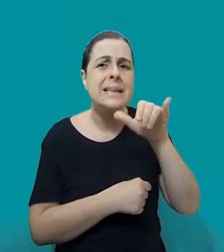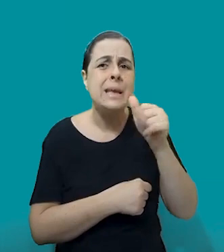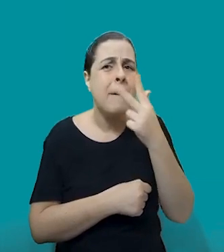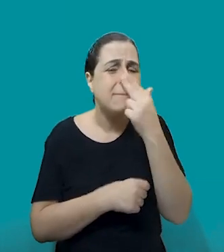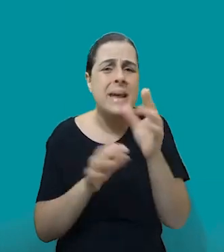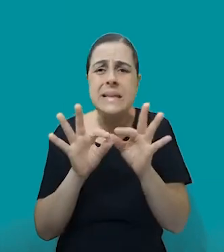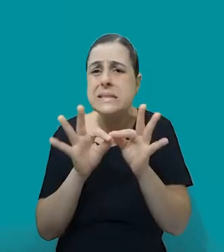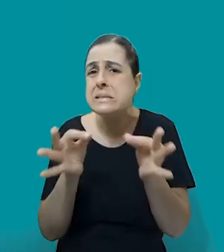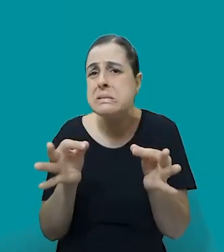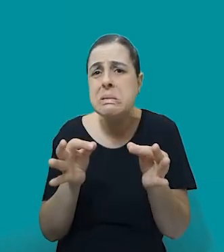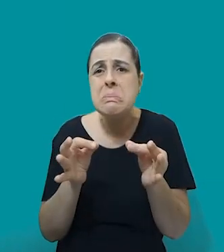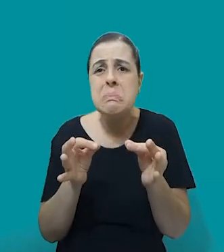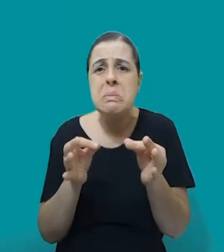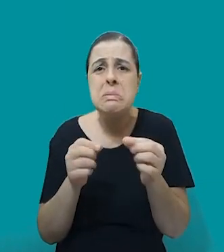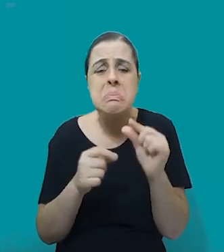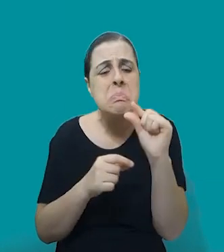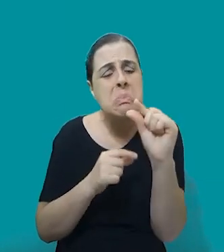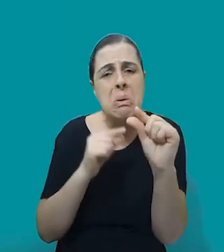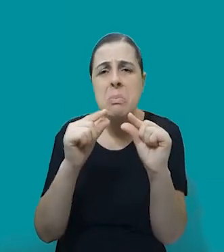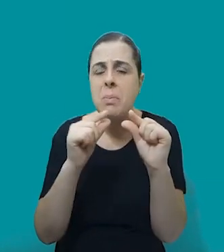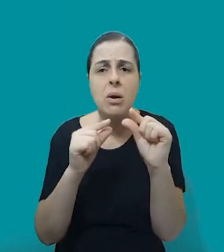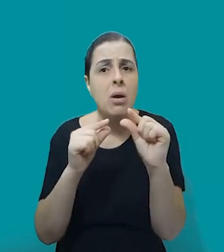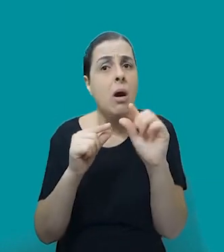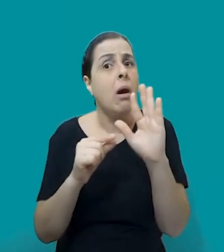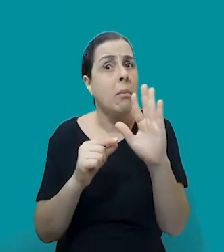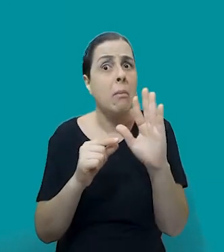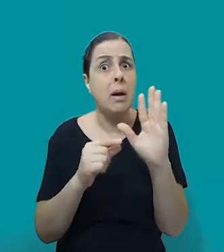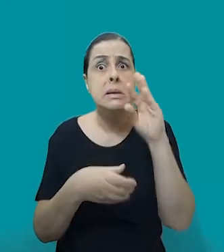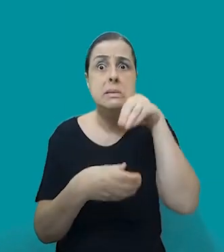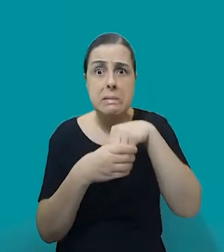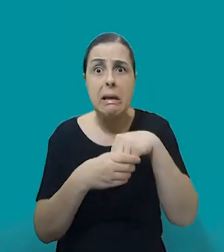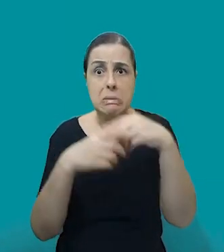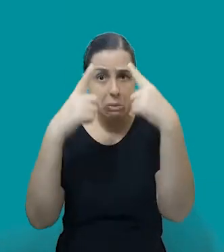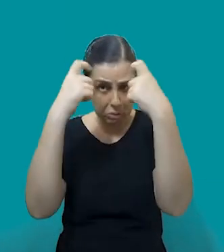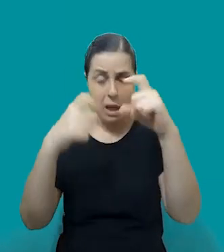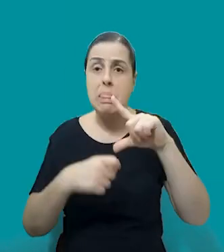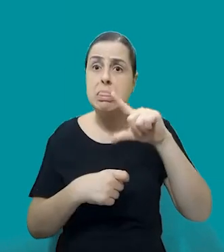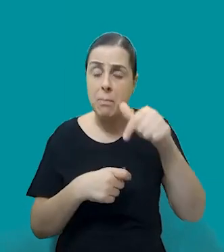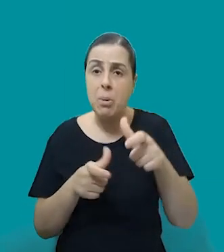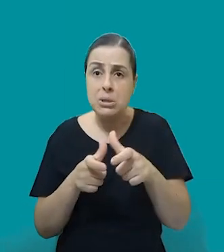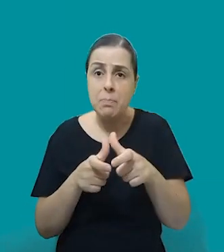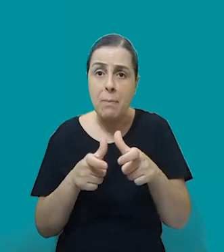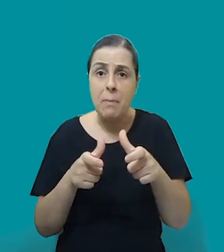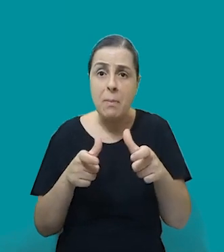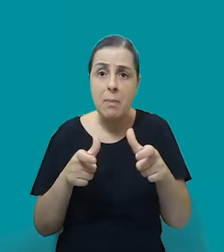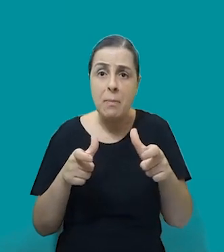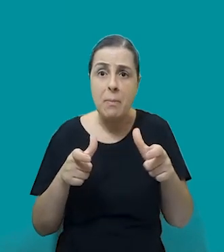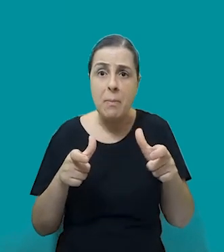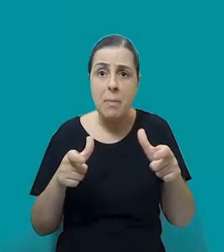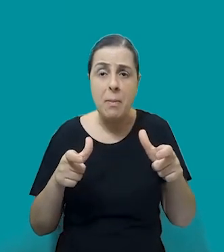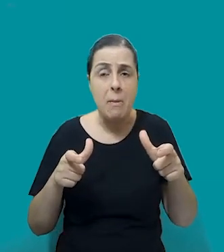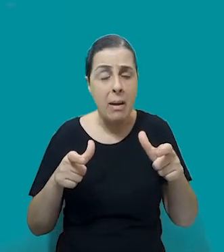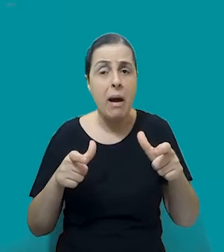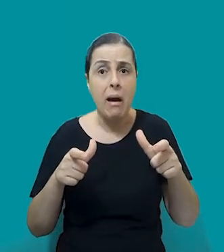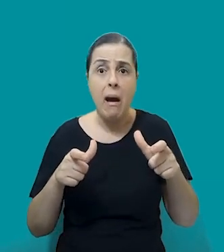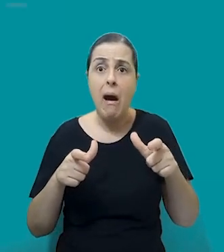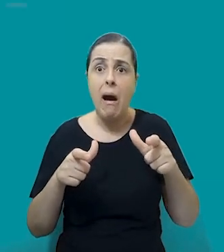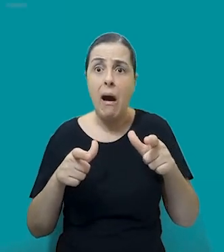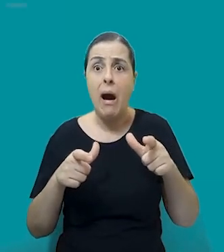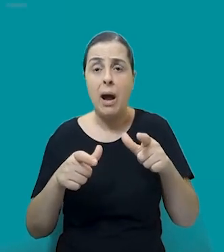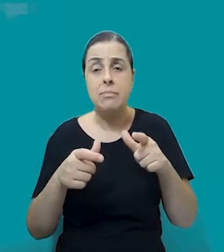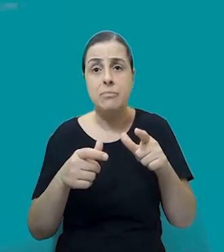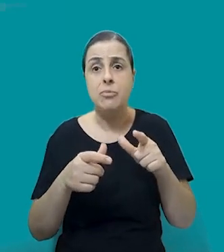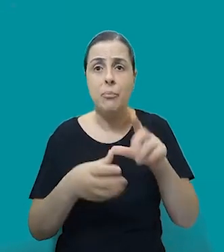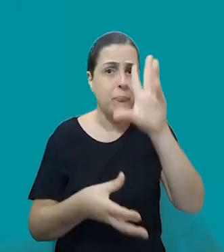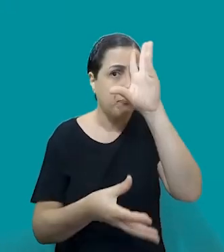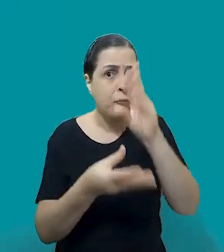Todas elas fazem parte desse caldo que levam à cultura do estupro, que levam aos índices de feminicídio enormes, que inclusive no estado de São Paulo